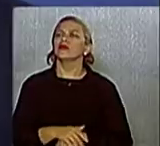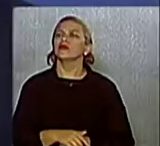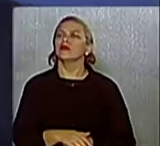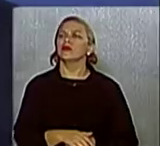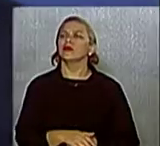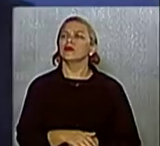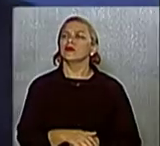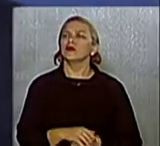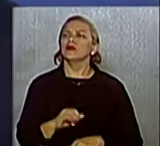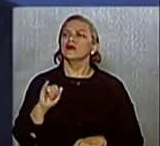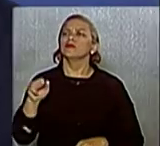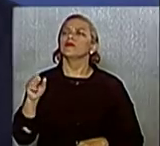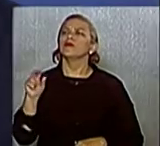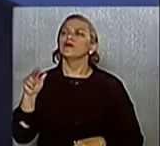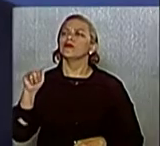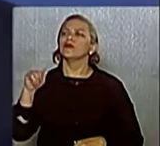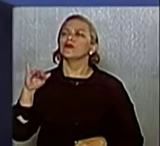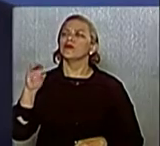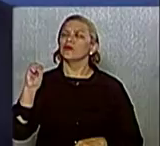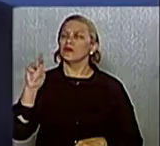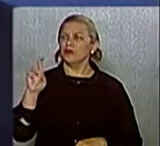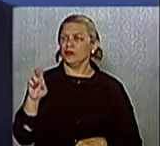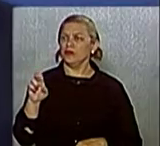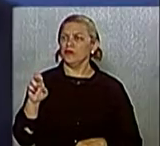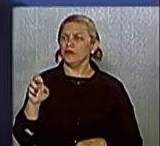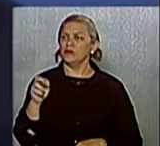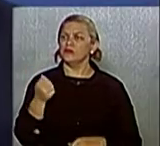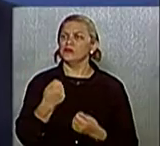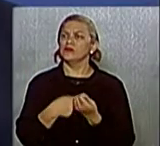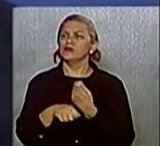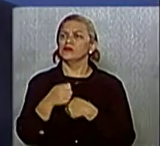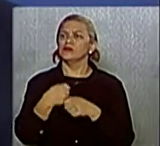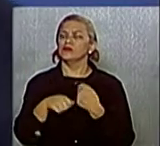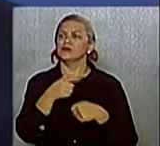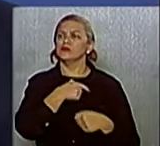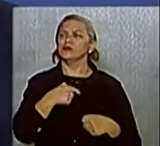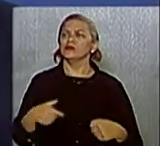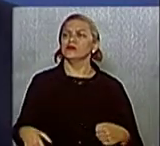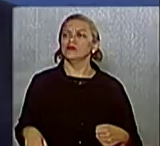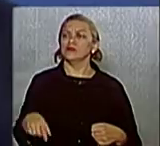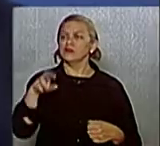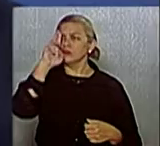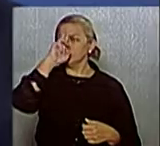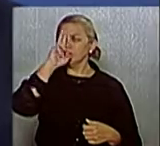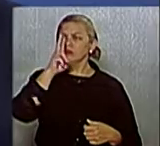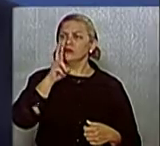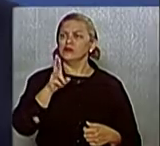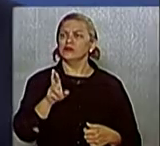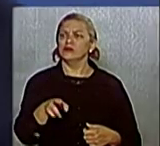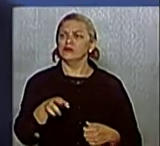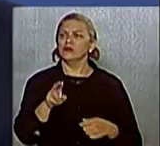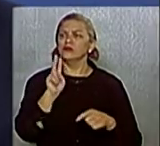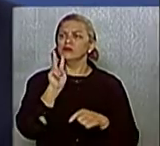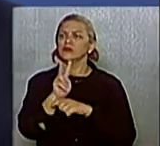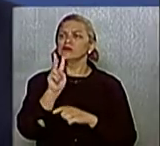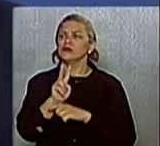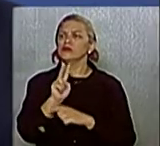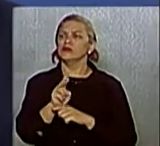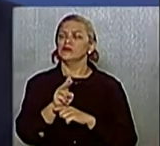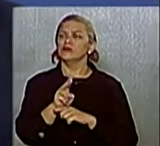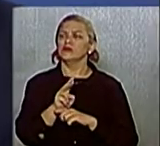Júnior Filipe, o gestor público tem a responsabilidade por zelar pelo patrimônio público.